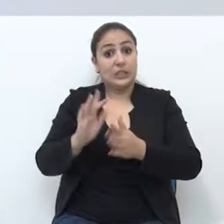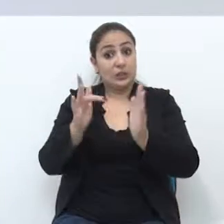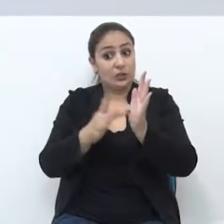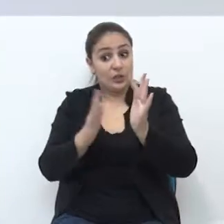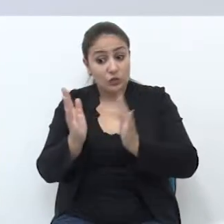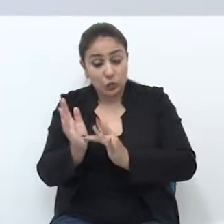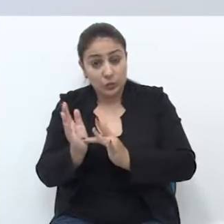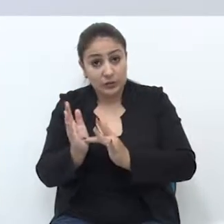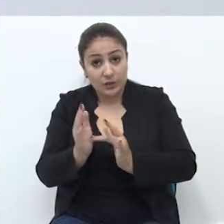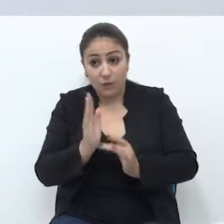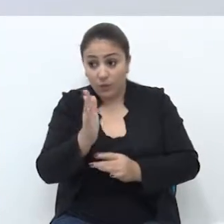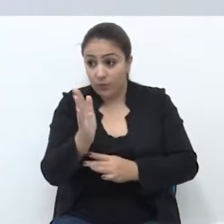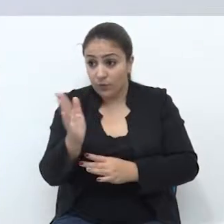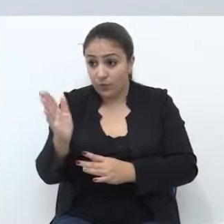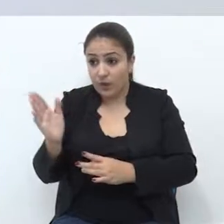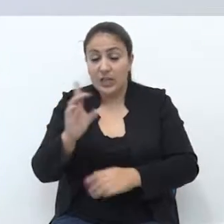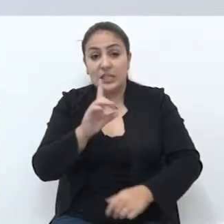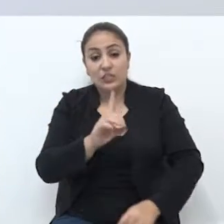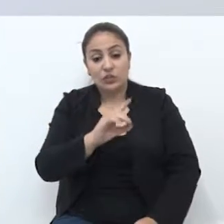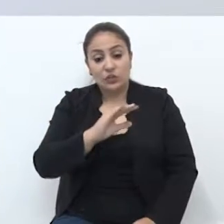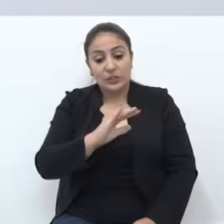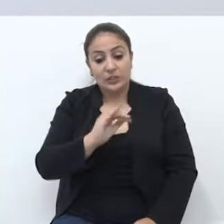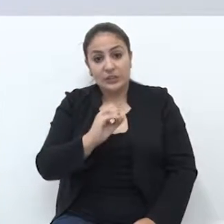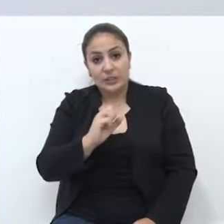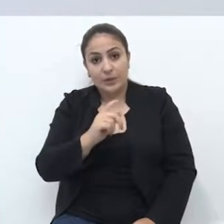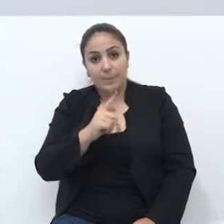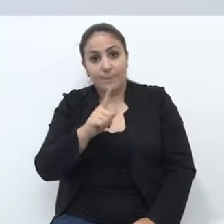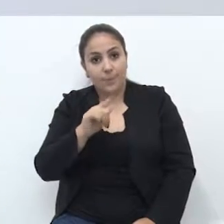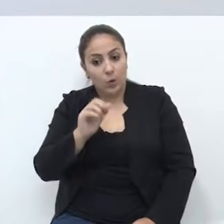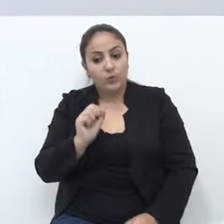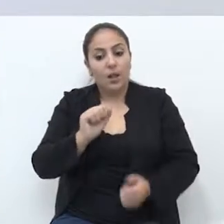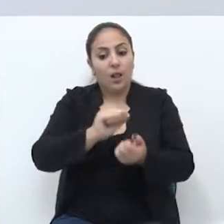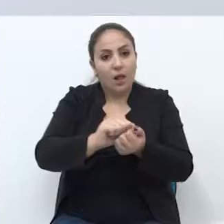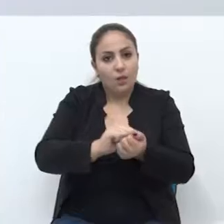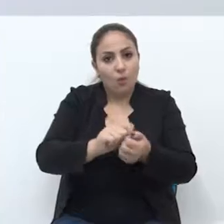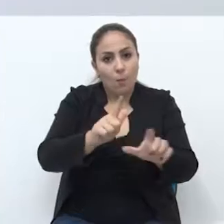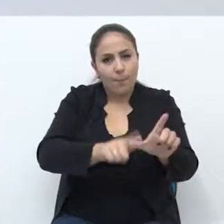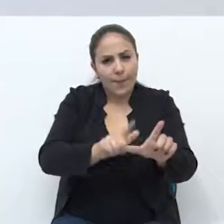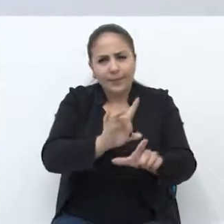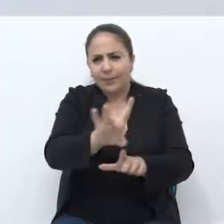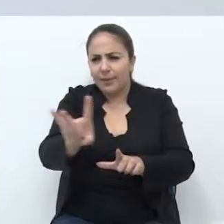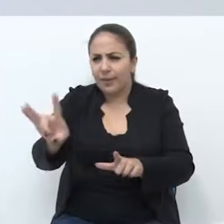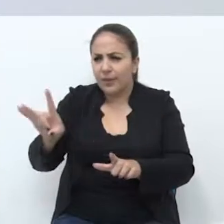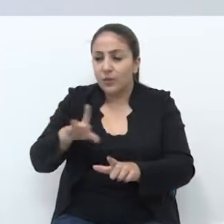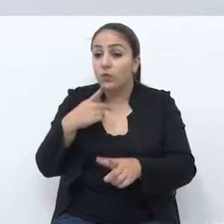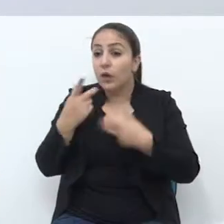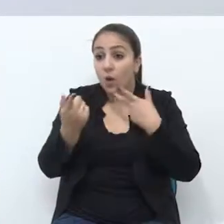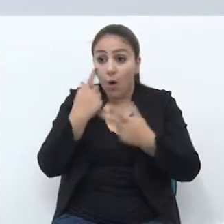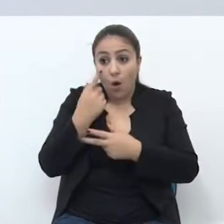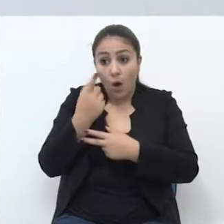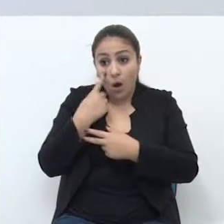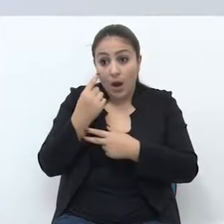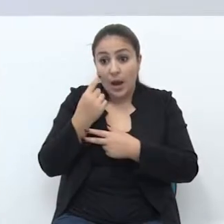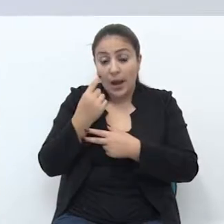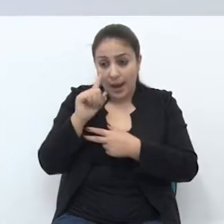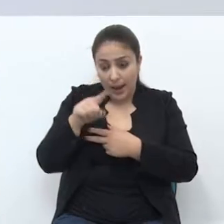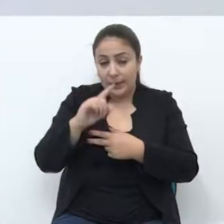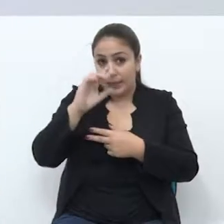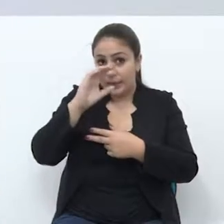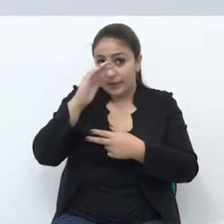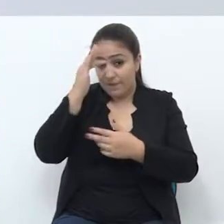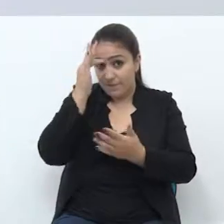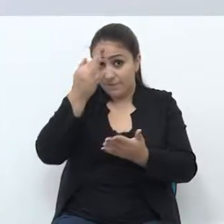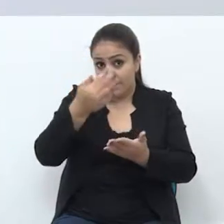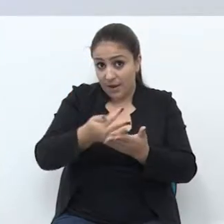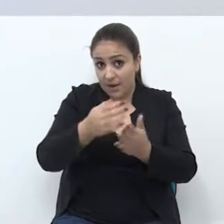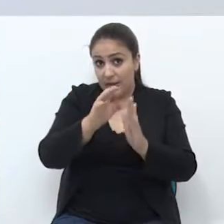os pés dos discípulos, Ele está dizendo que os discípulos e que todo aquele que é cristão, Ele deve pautar a sua